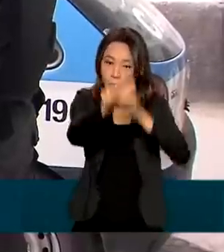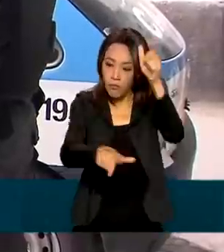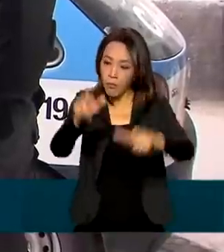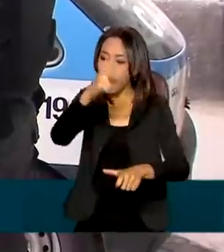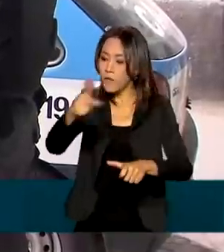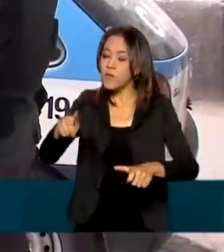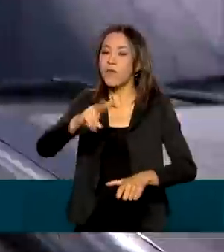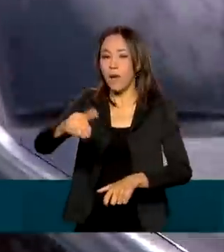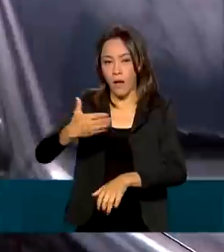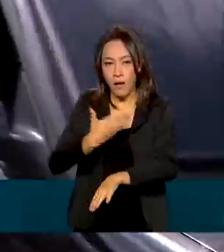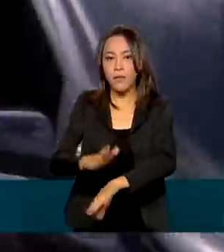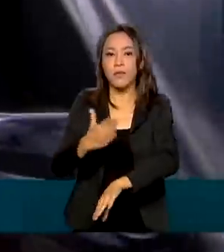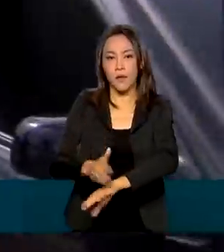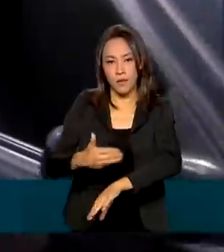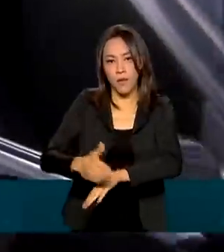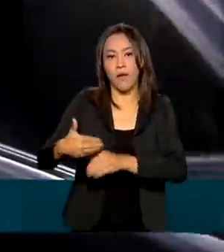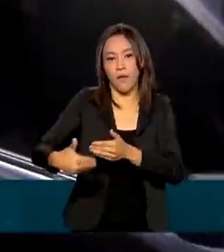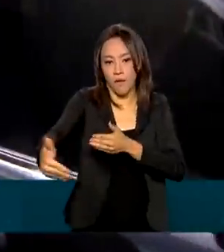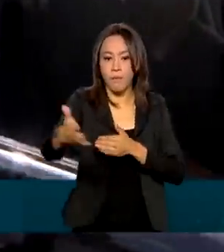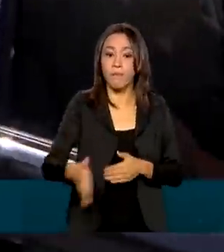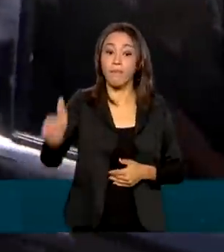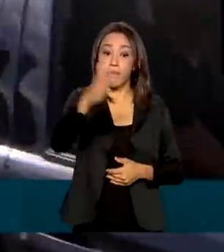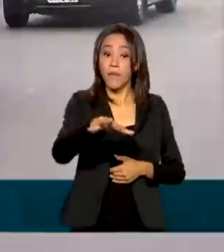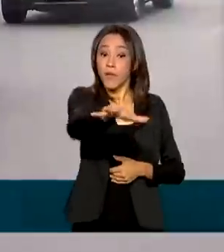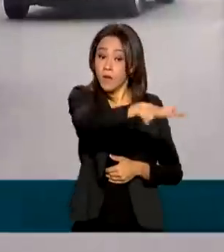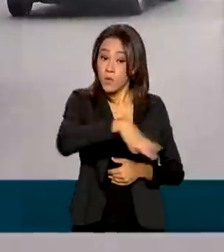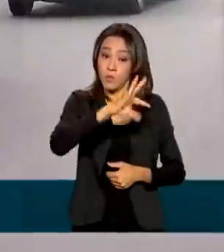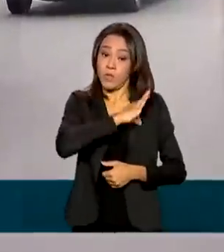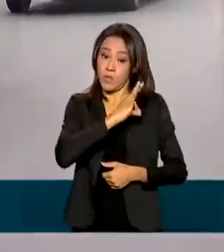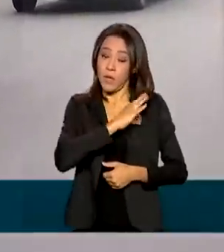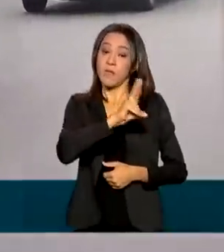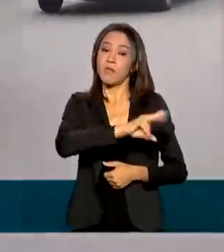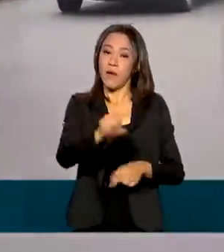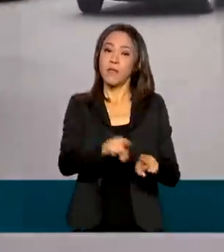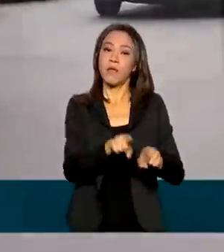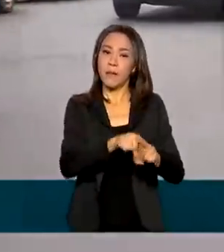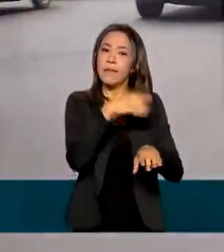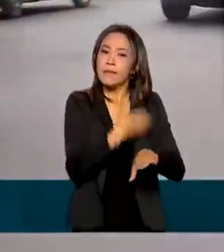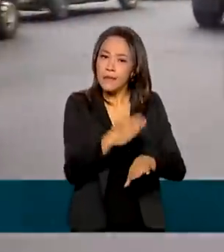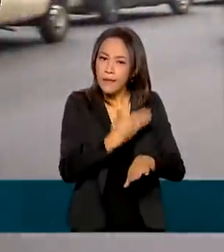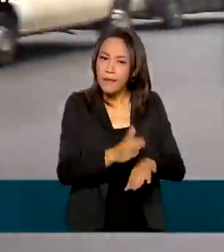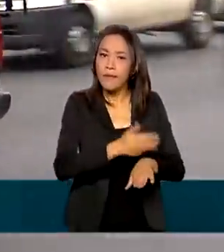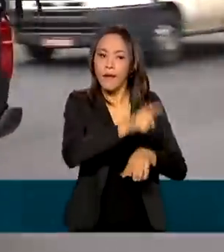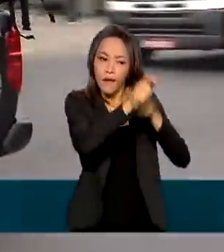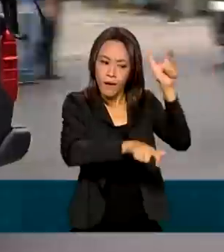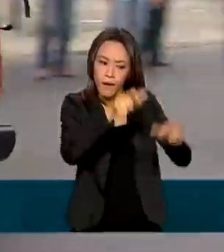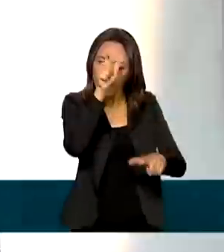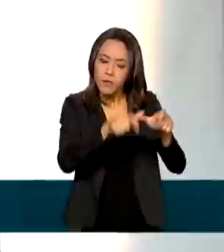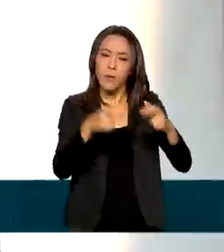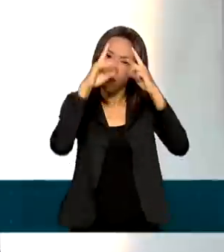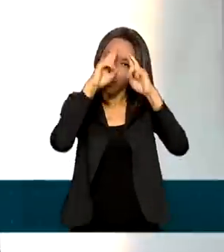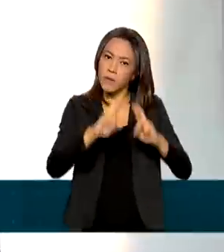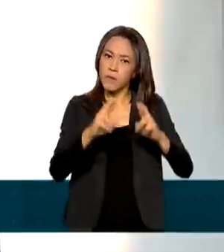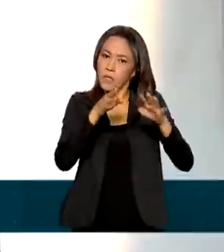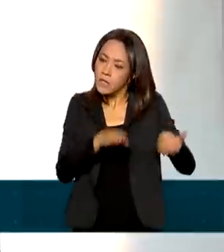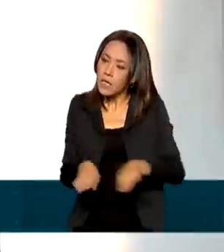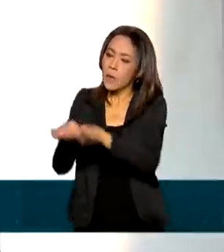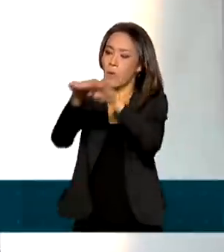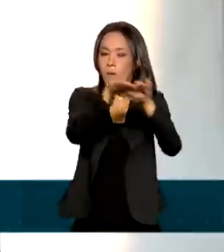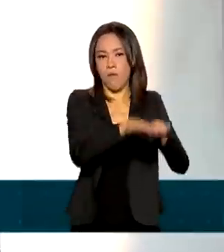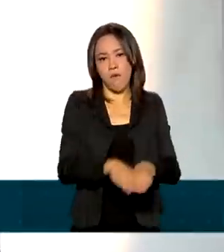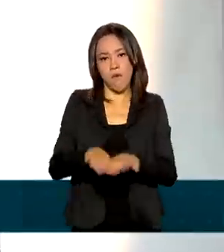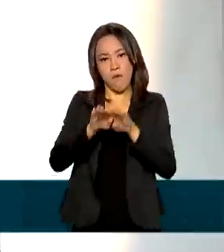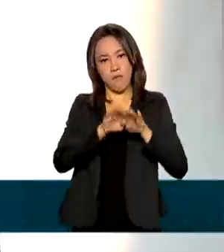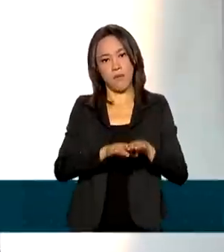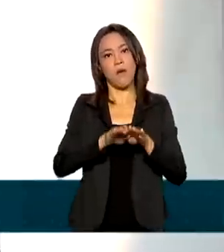o Sistema Único de Segurança será treinado para promover a igualdade étnico-racial. O ministro da